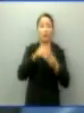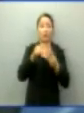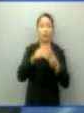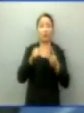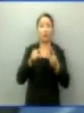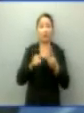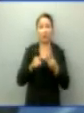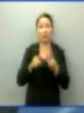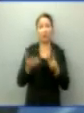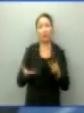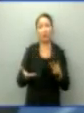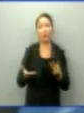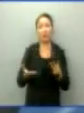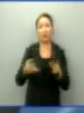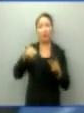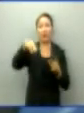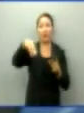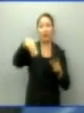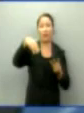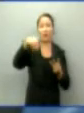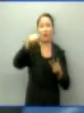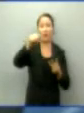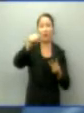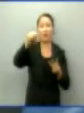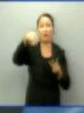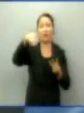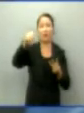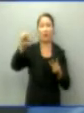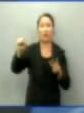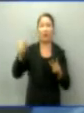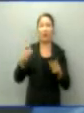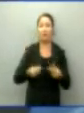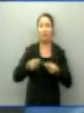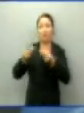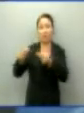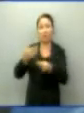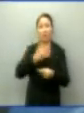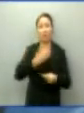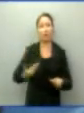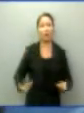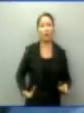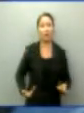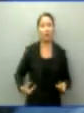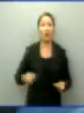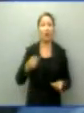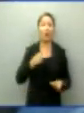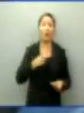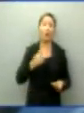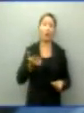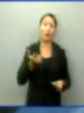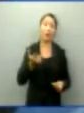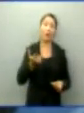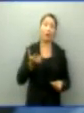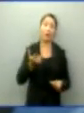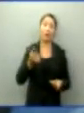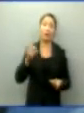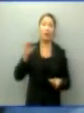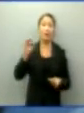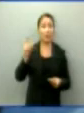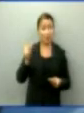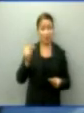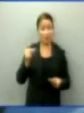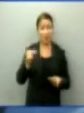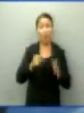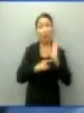recebendo do governo estadual, sobrando para doar doação de campanhas, e poder usar para o meu programa, que é o Bolsa